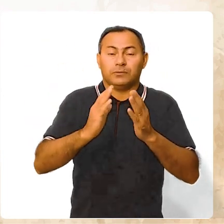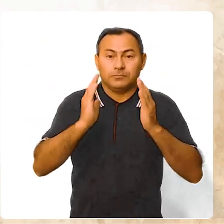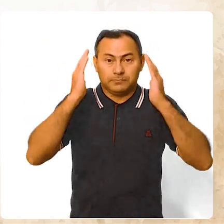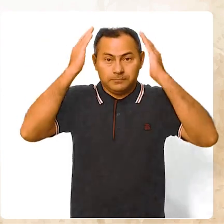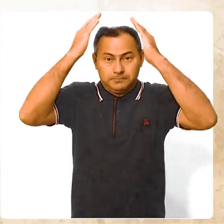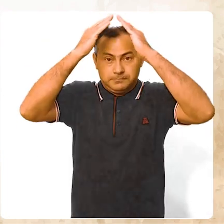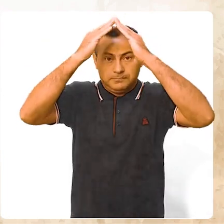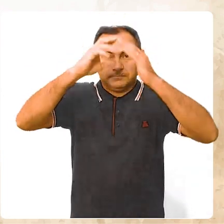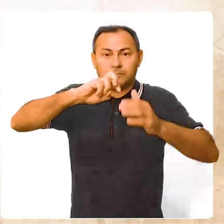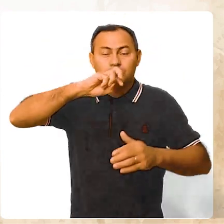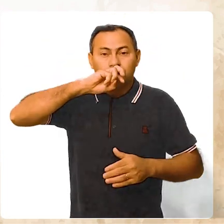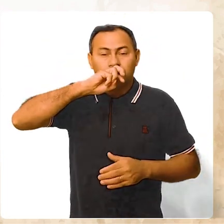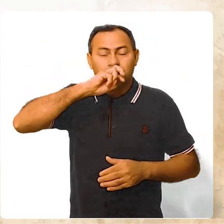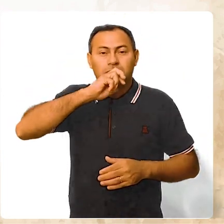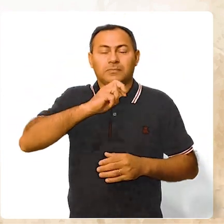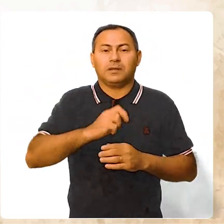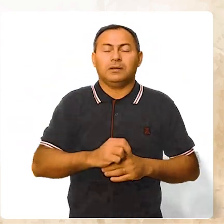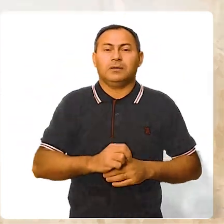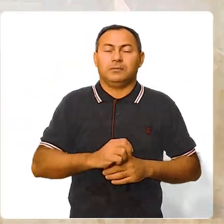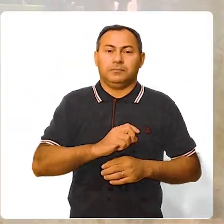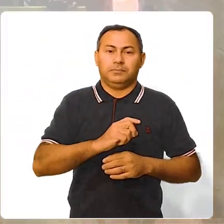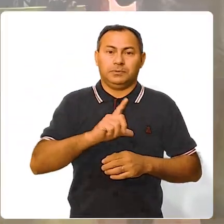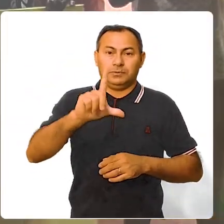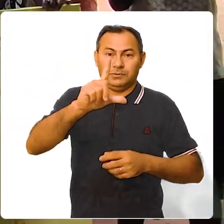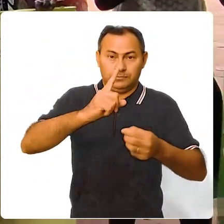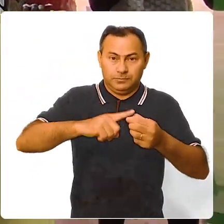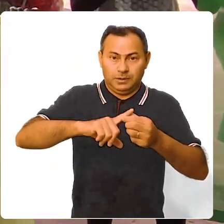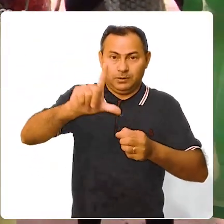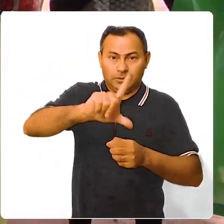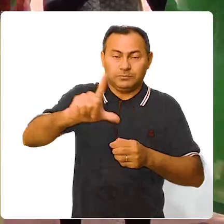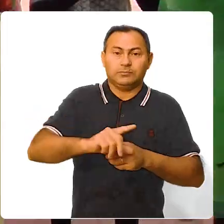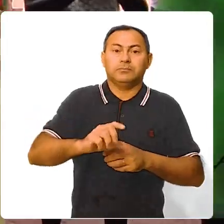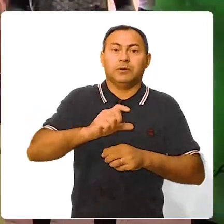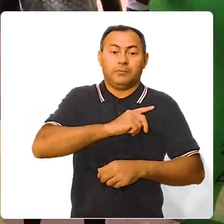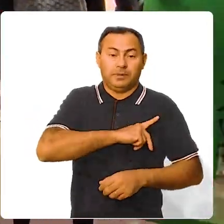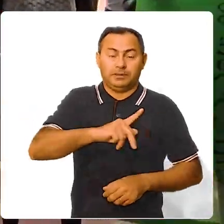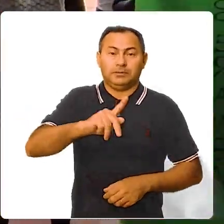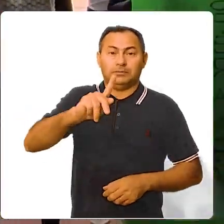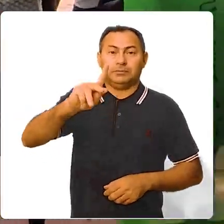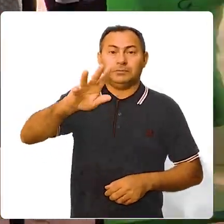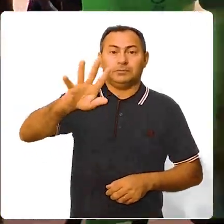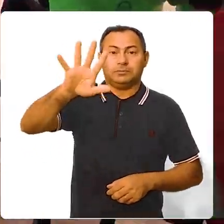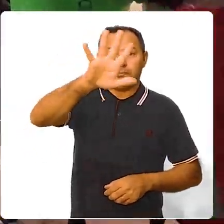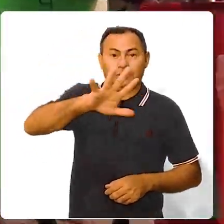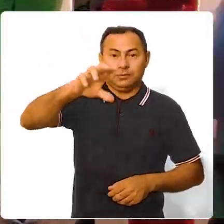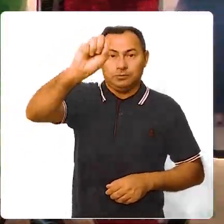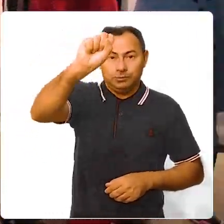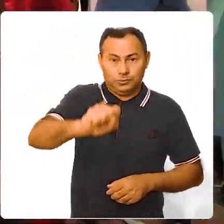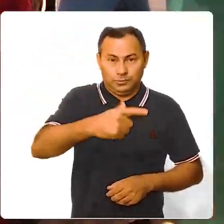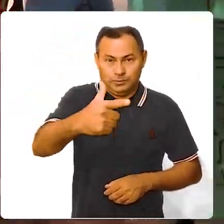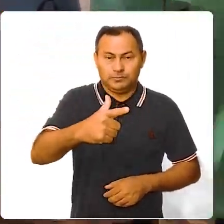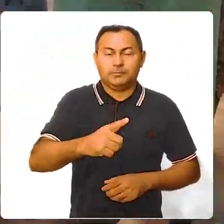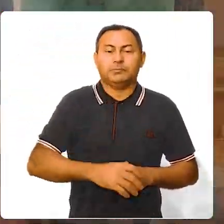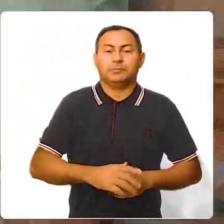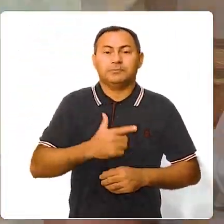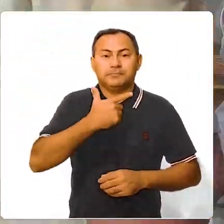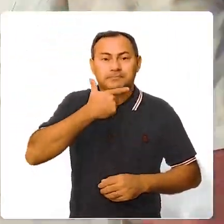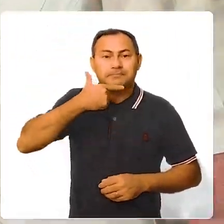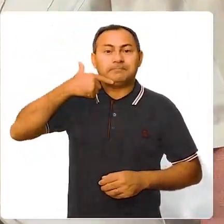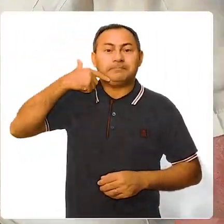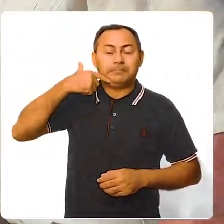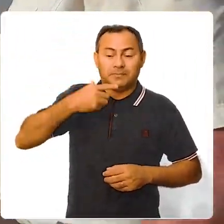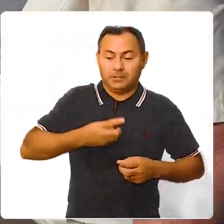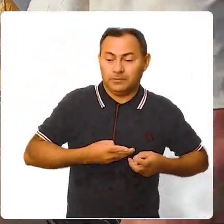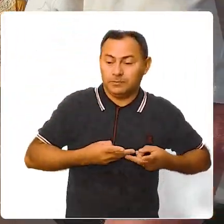arcebispo de Londrina e presidente do Regional Sul 2 da CNBB, Dom Jeremias Steinmetz,